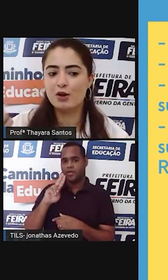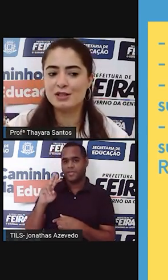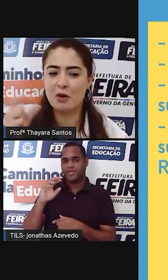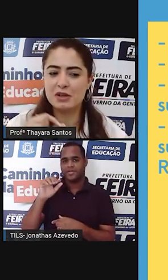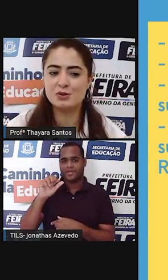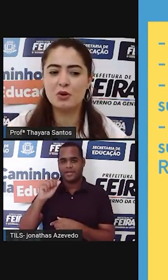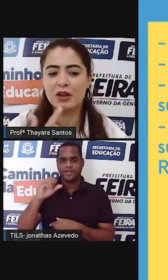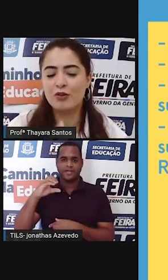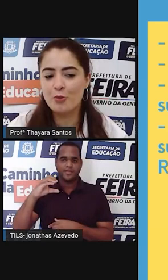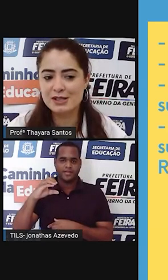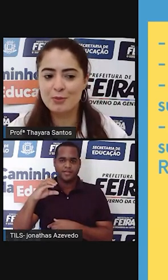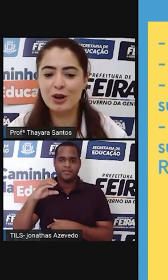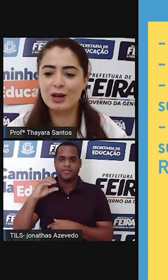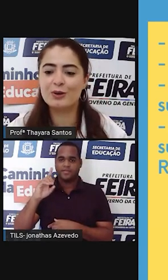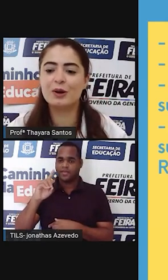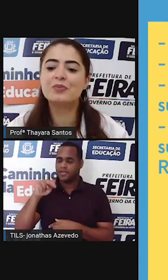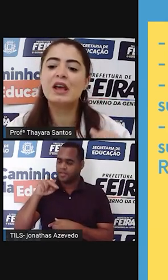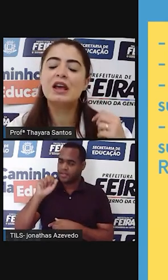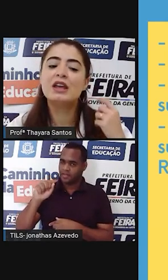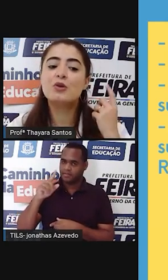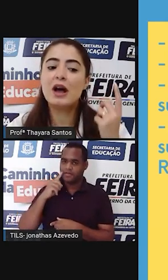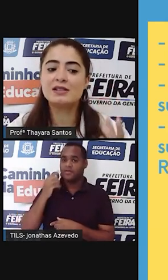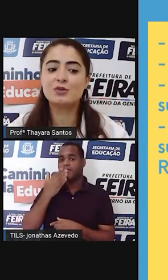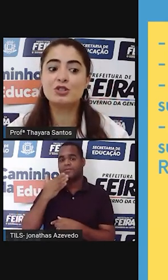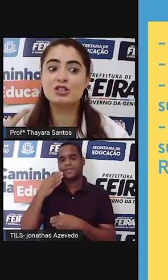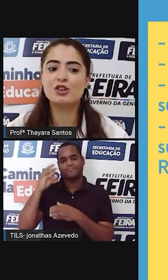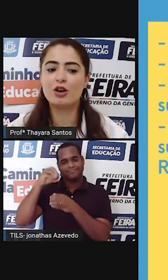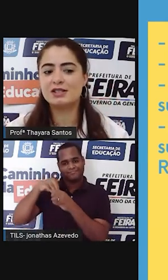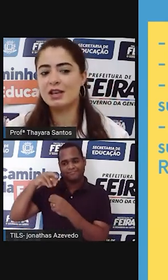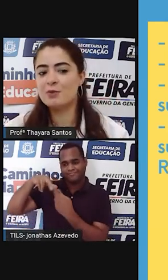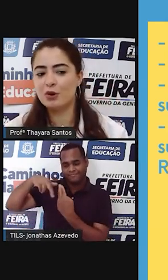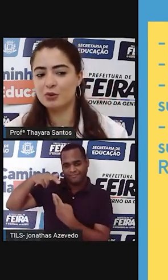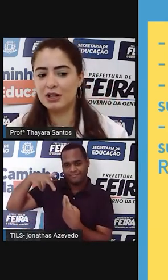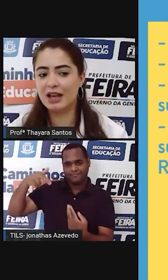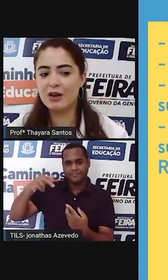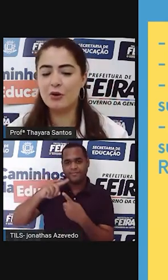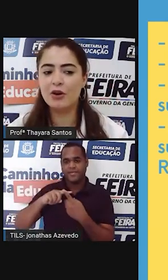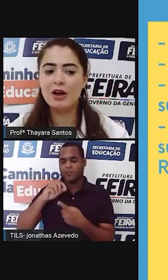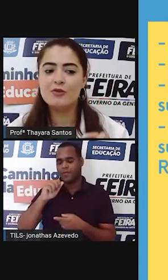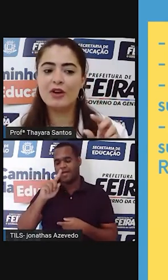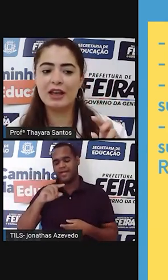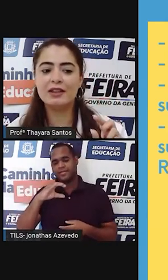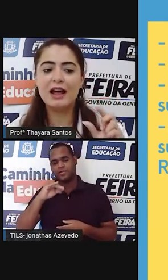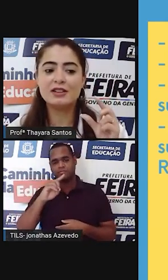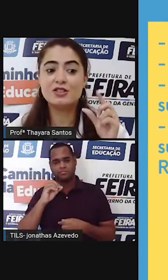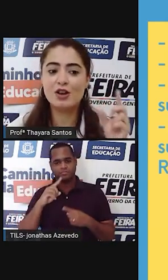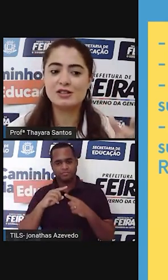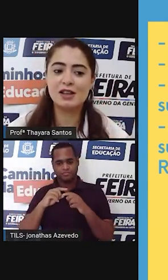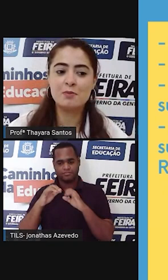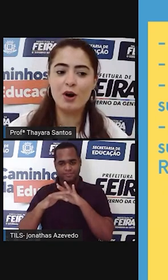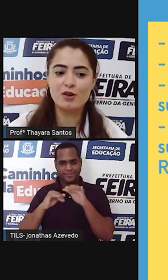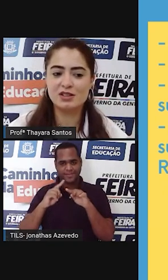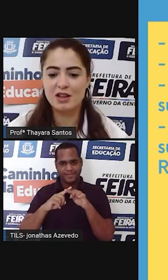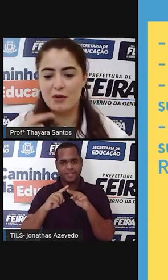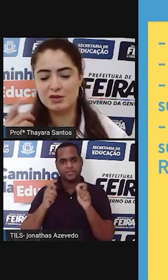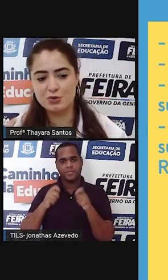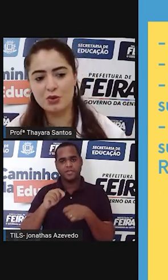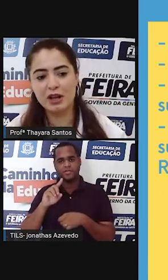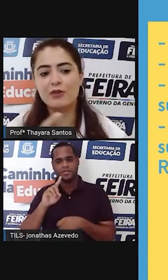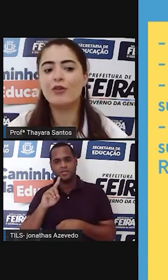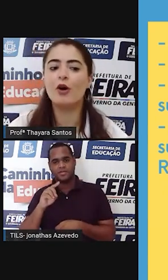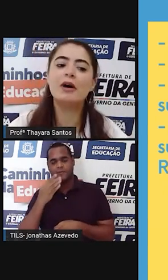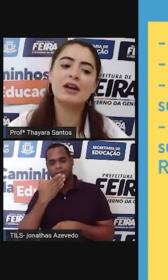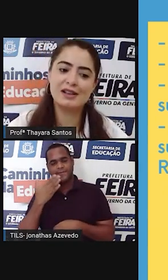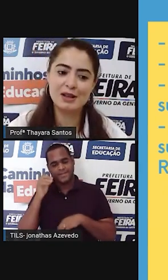de ribose, que é o açúcar que forma essa molécula. E o ácido desoxirribonucleico vem da desoxirribose, que é o